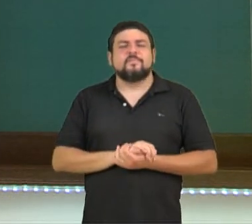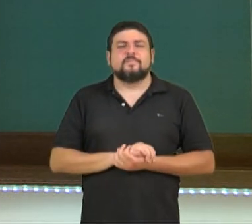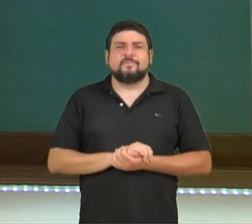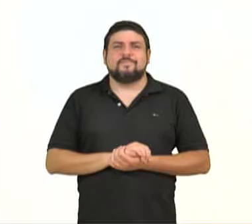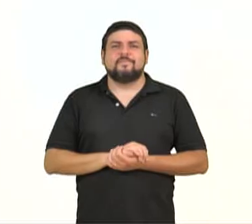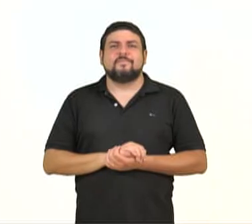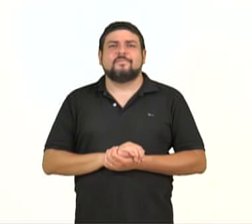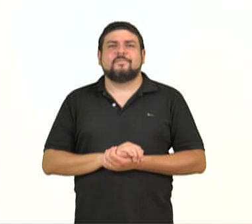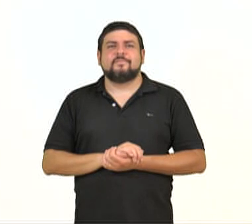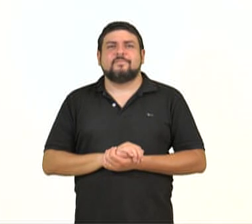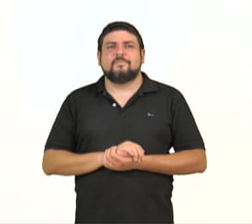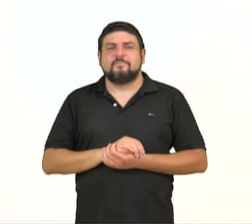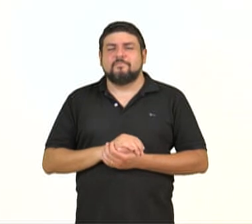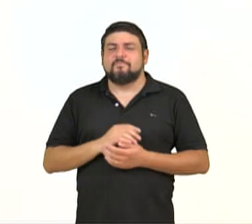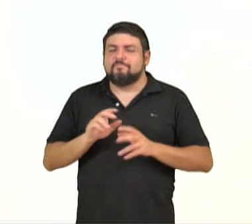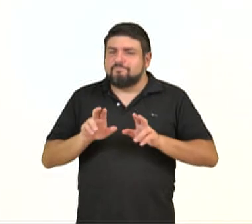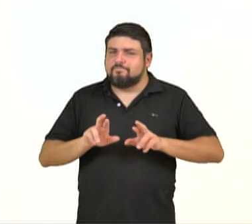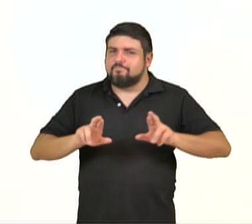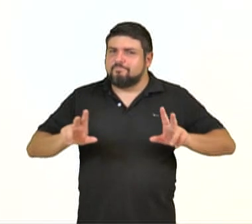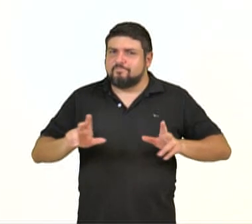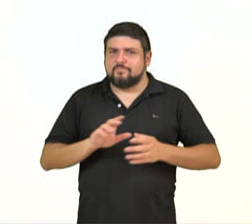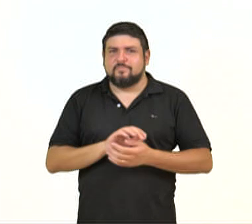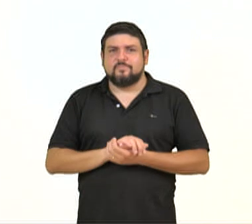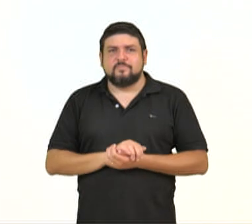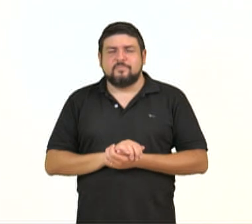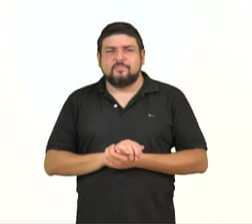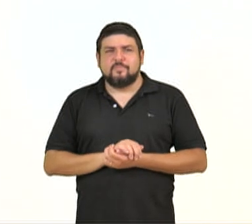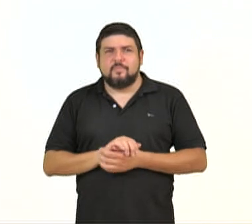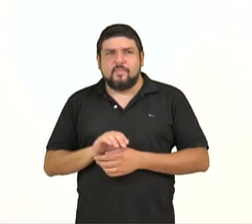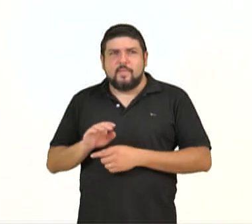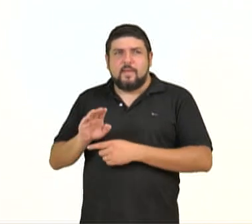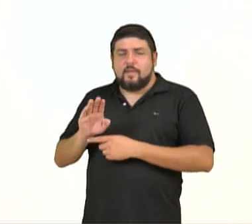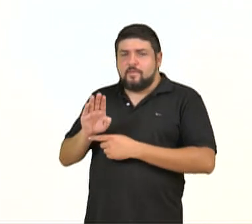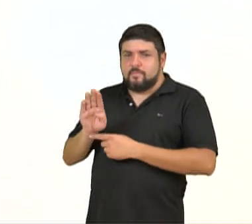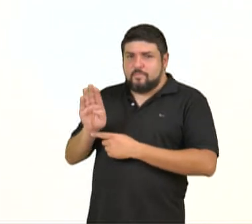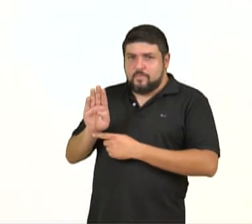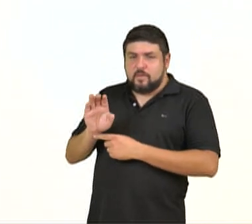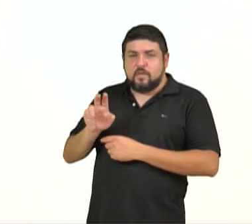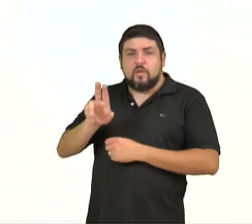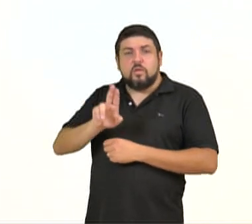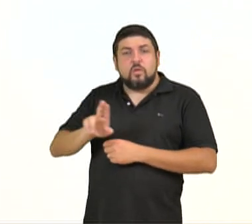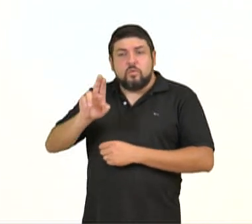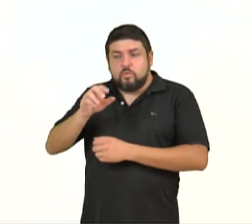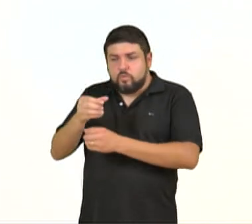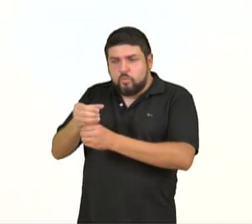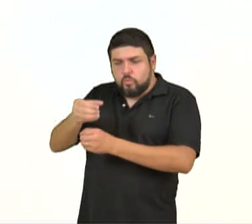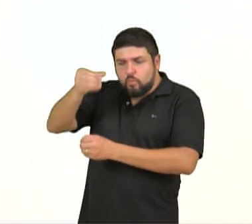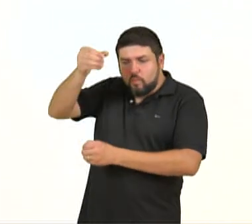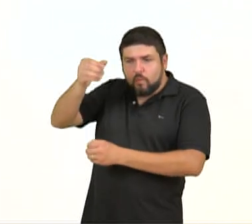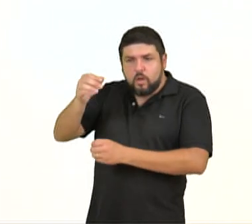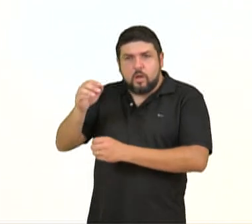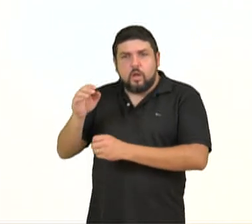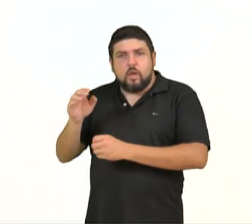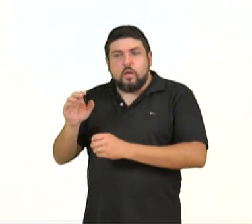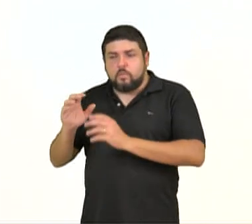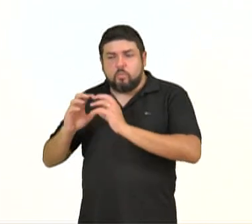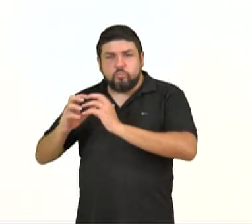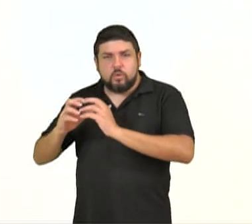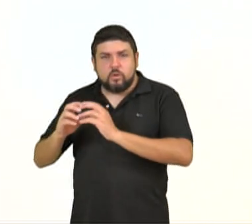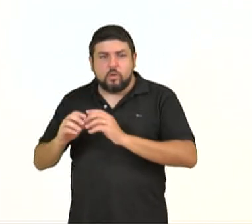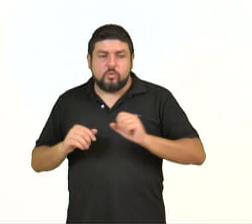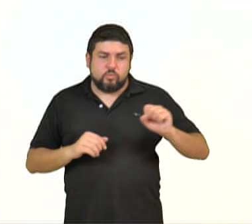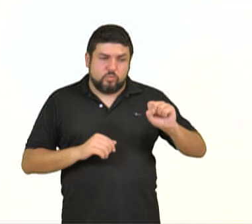Então vamos às diferenças. No beisebol é um esporte que utiliza taco e bola e no softball também.